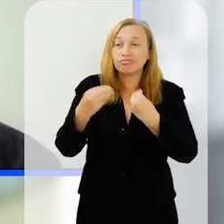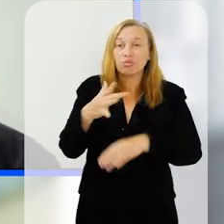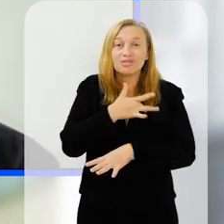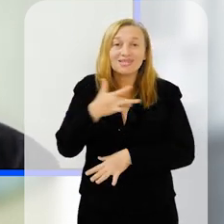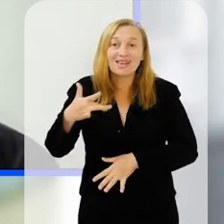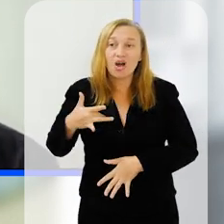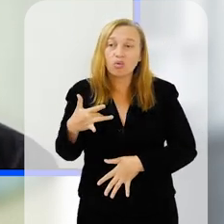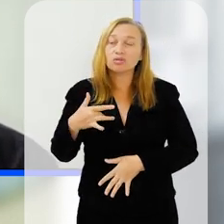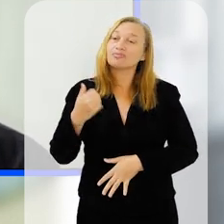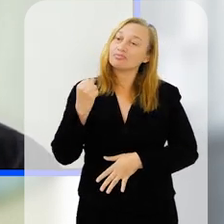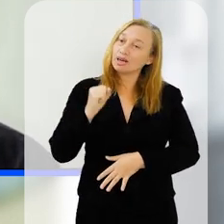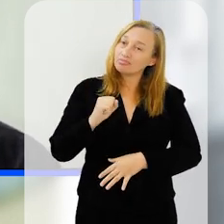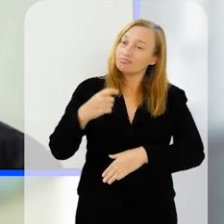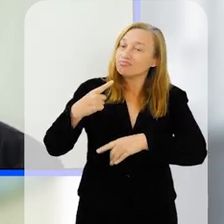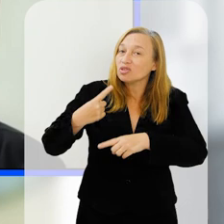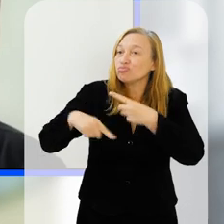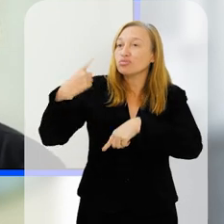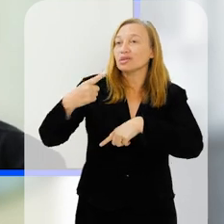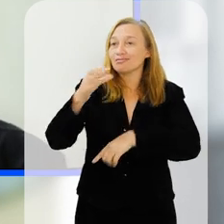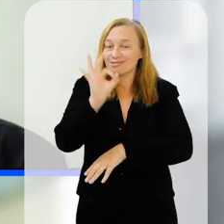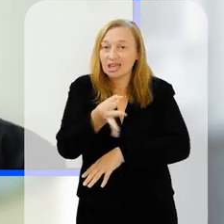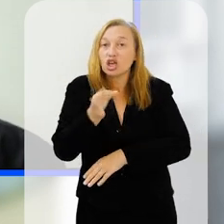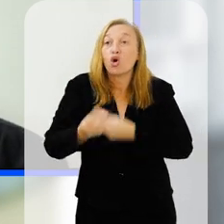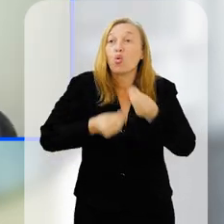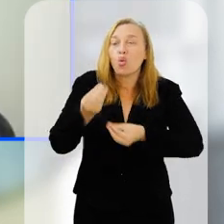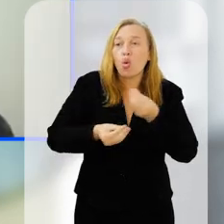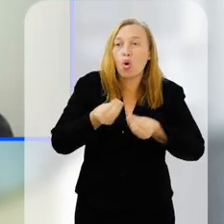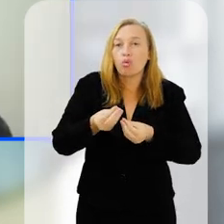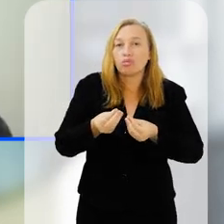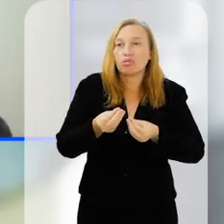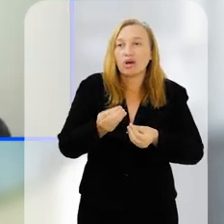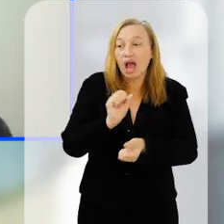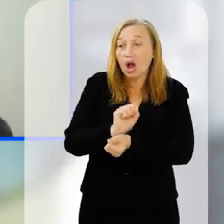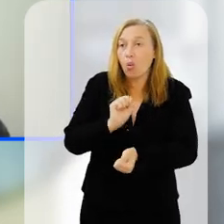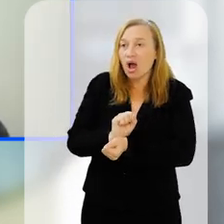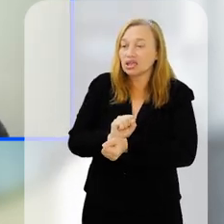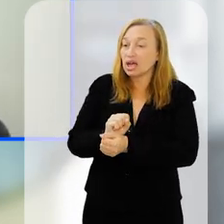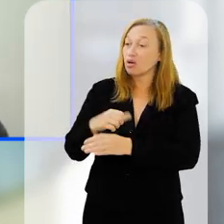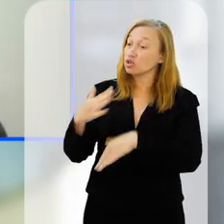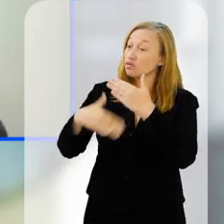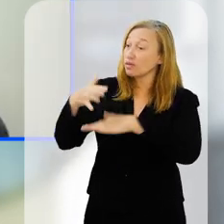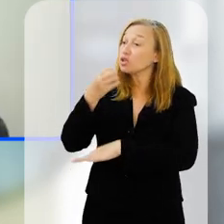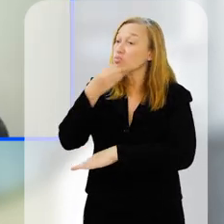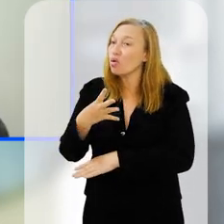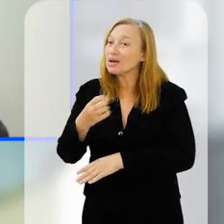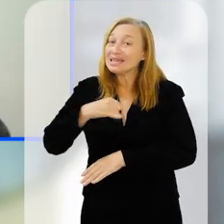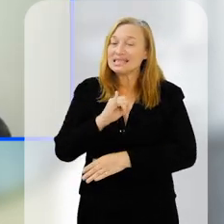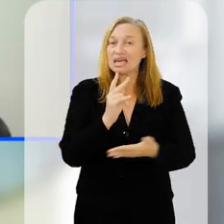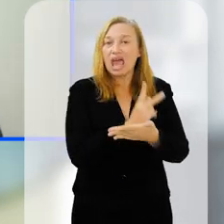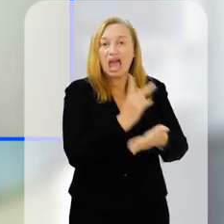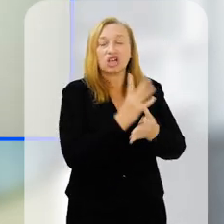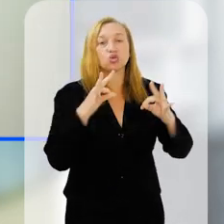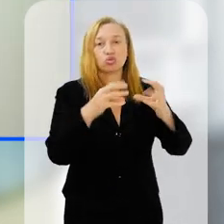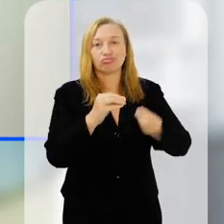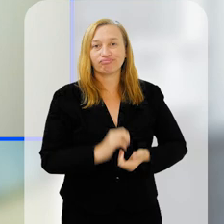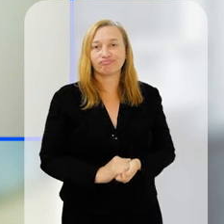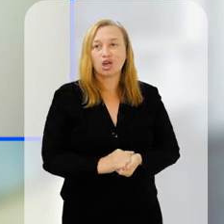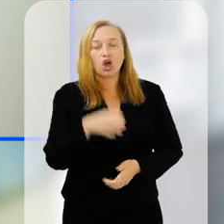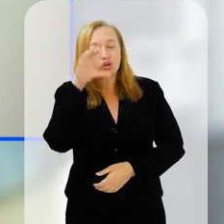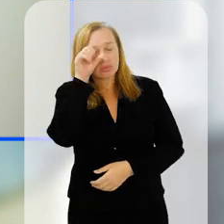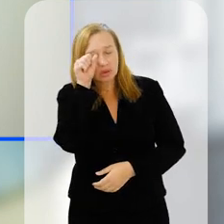trouxe saúde para ela poder ter o desempenho adequado. Então, como é que a gente pode esperar um desempenho bacana se a gente faz tudo errado?